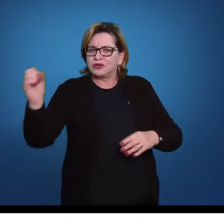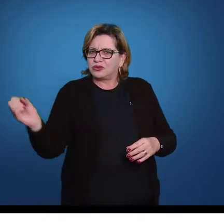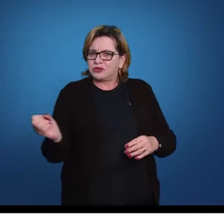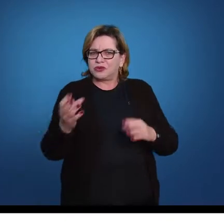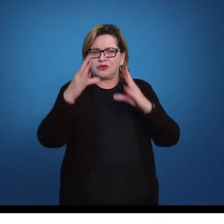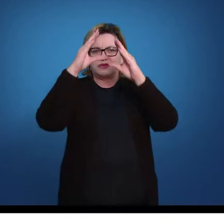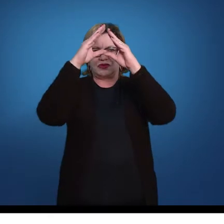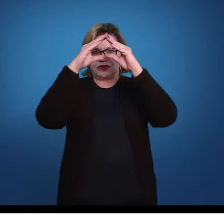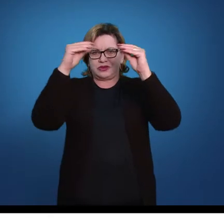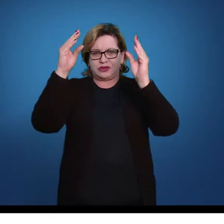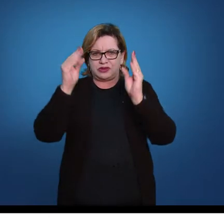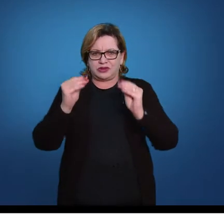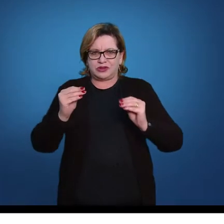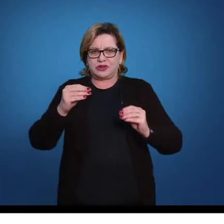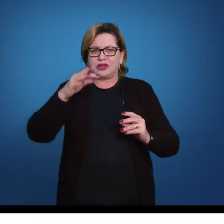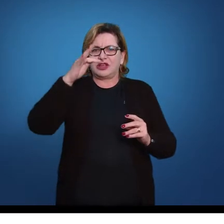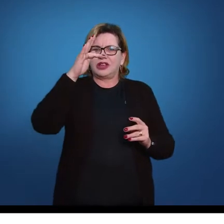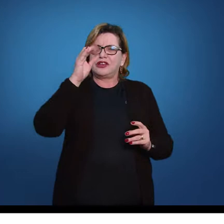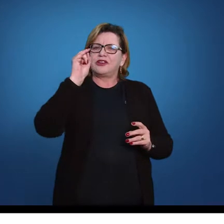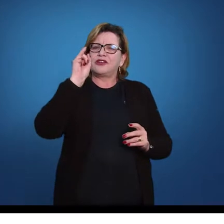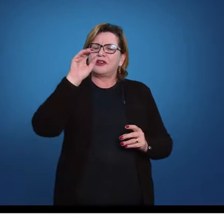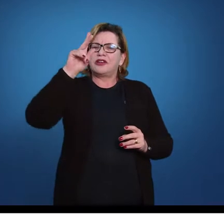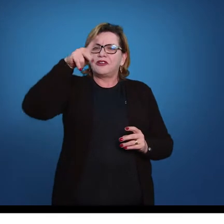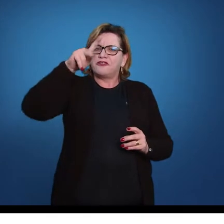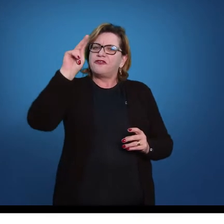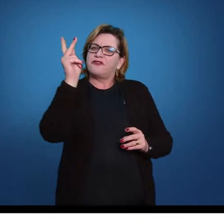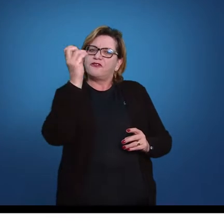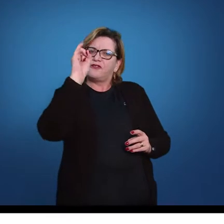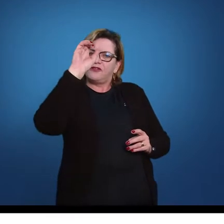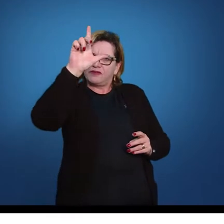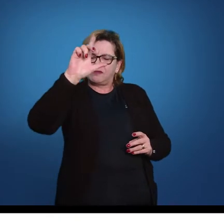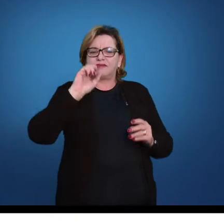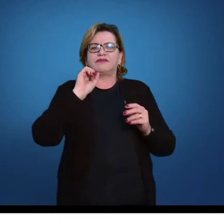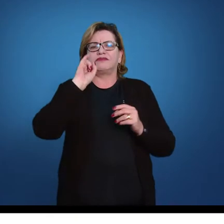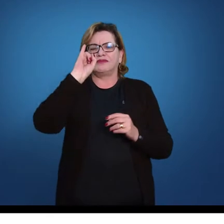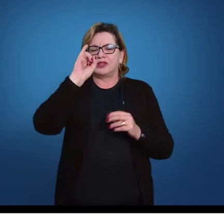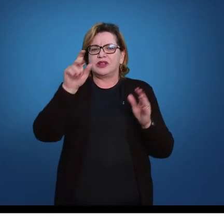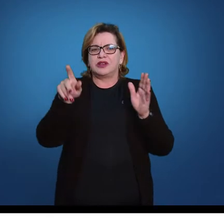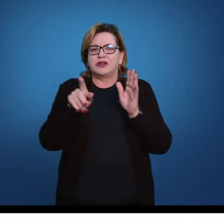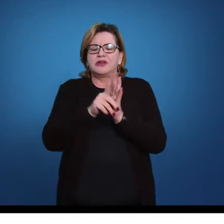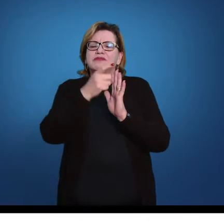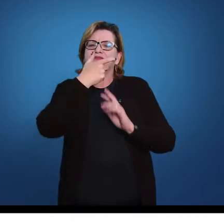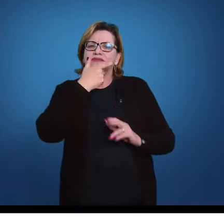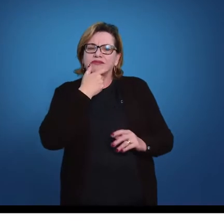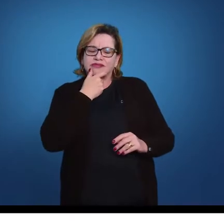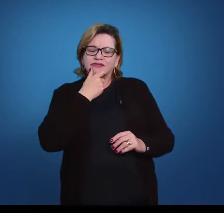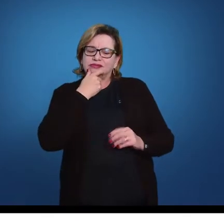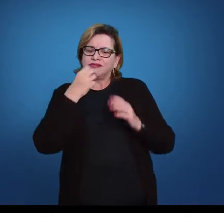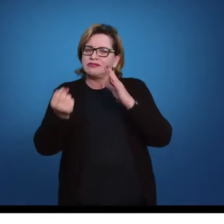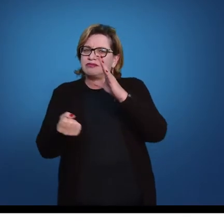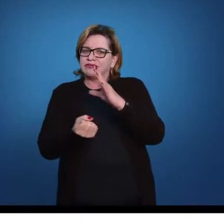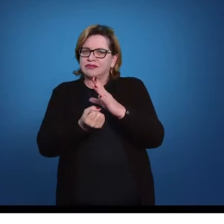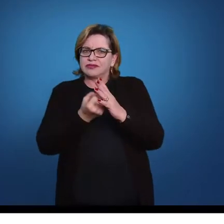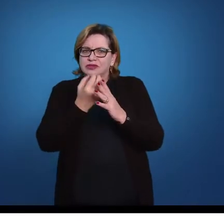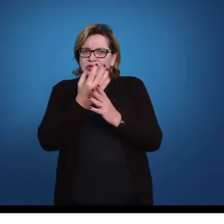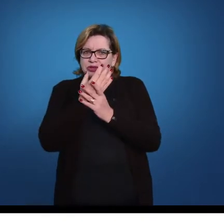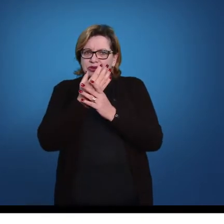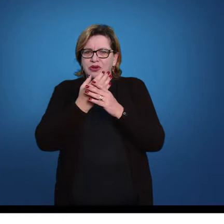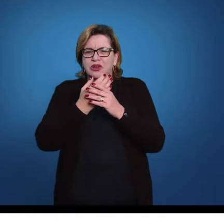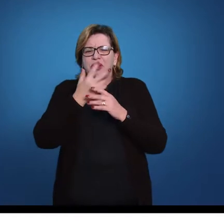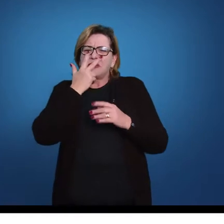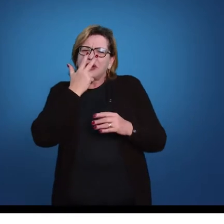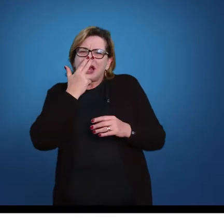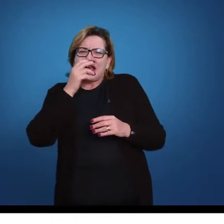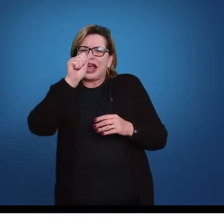circo. Então, o Philip Ashley era um cavaleiro britânico e esse cavaleiro britânico criou um anfiteatro,